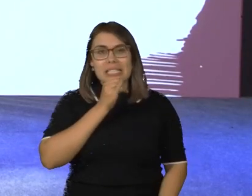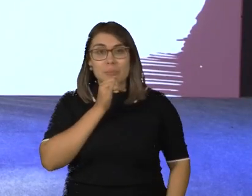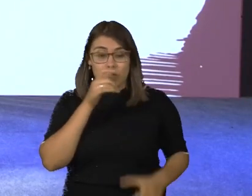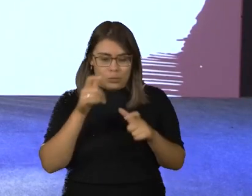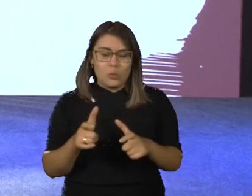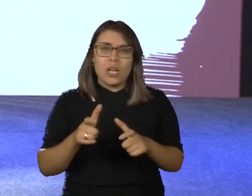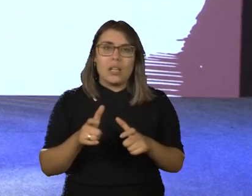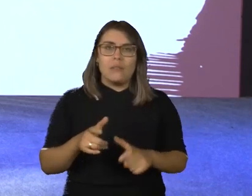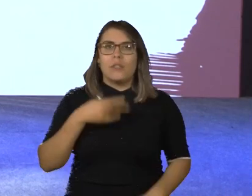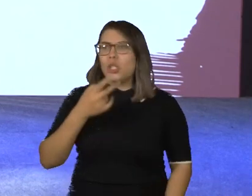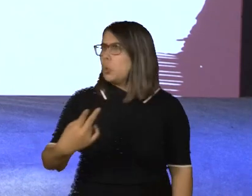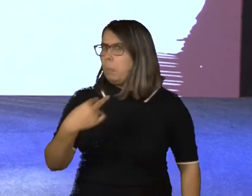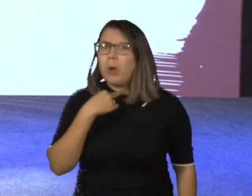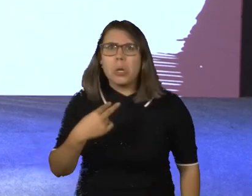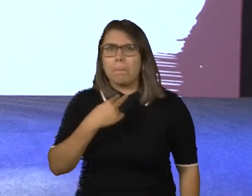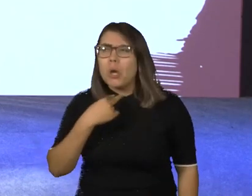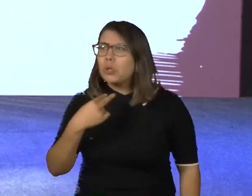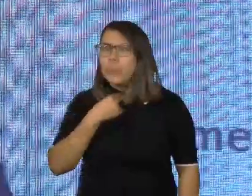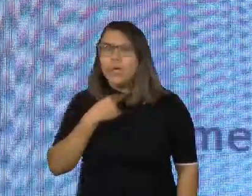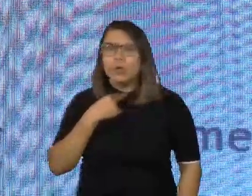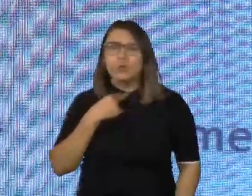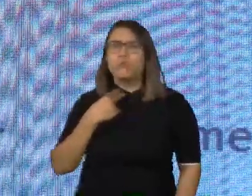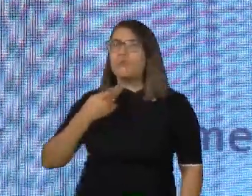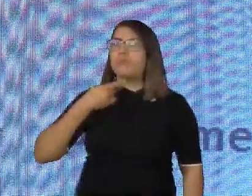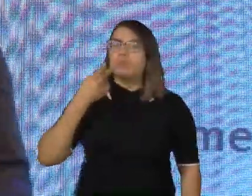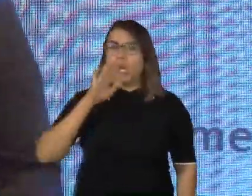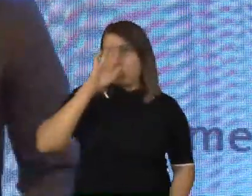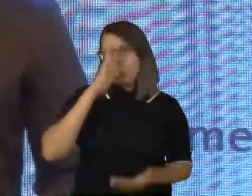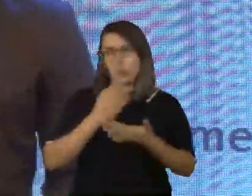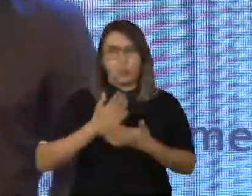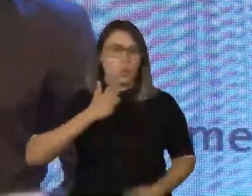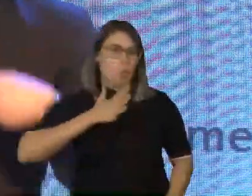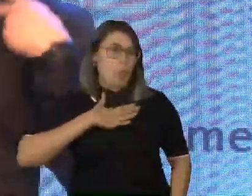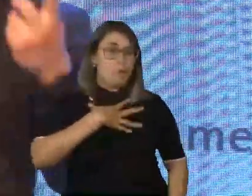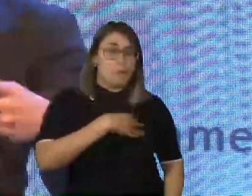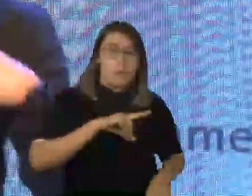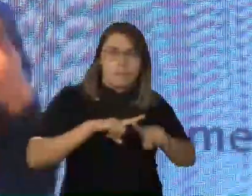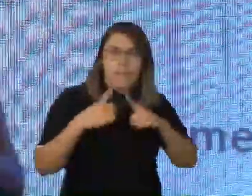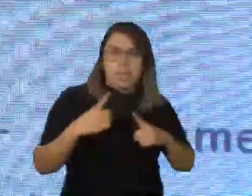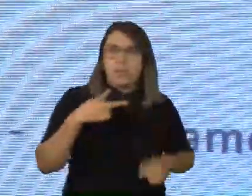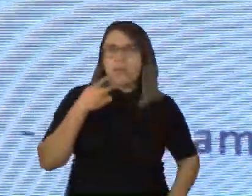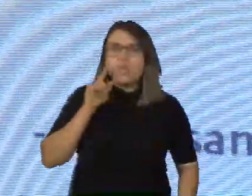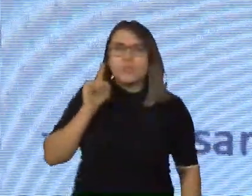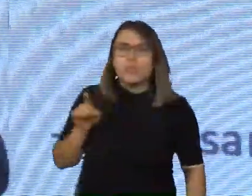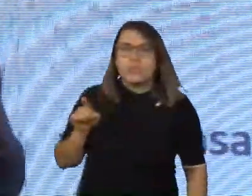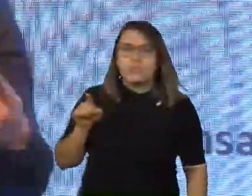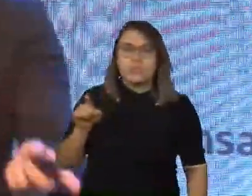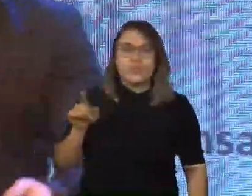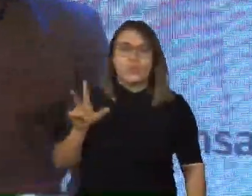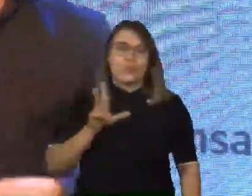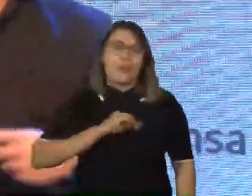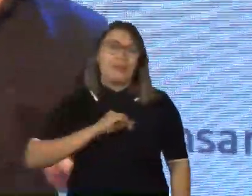desautorizando ou que tem apenas um discurso social que acredita em você, mas na verdade toda vez que ele fala sobre você, ele fala nas